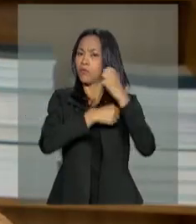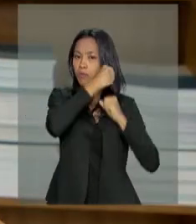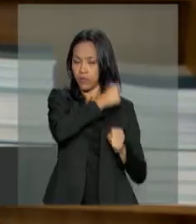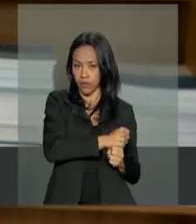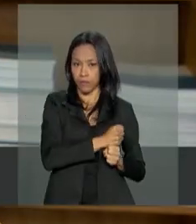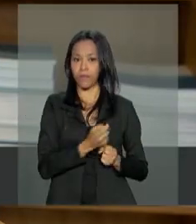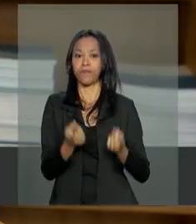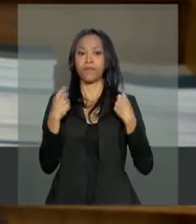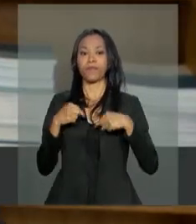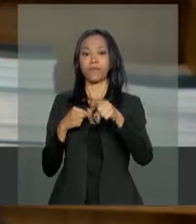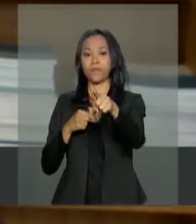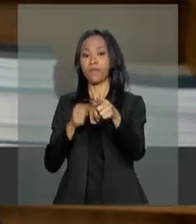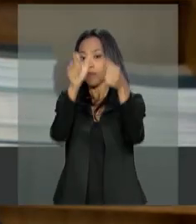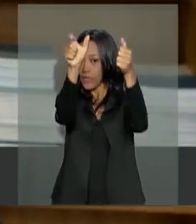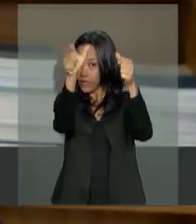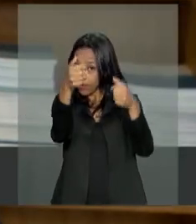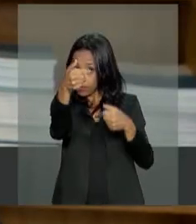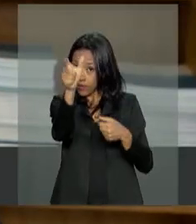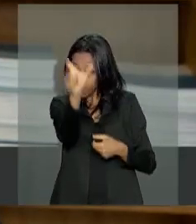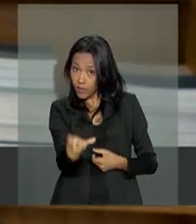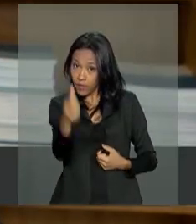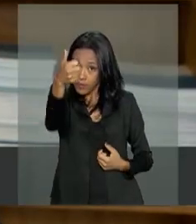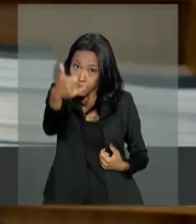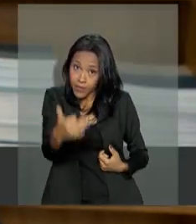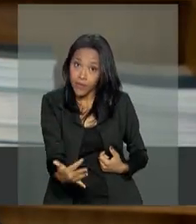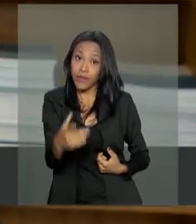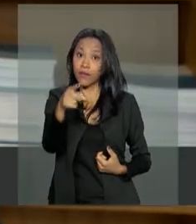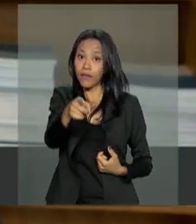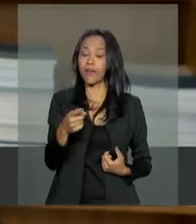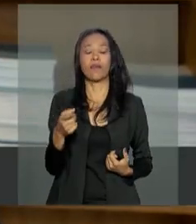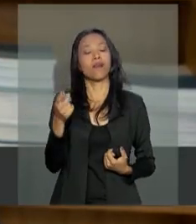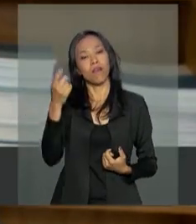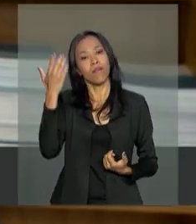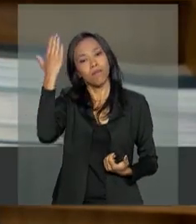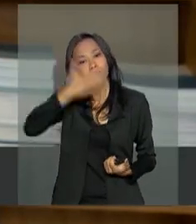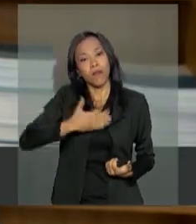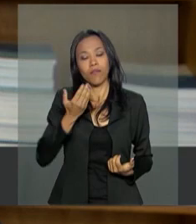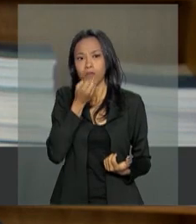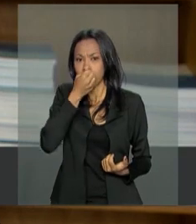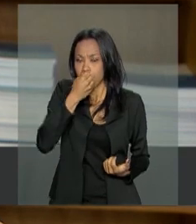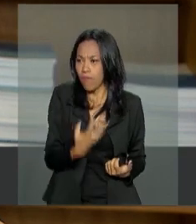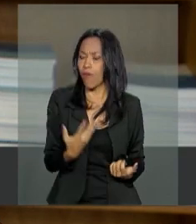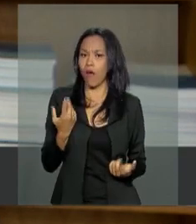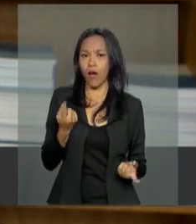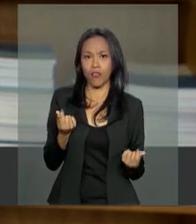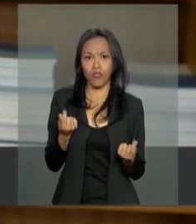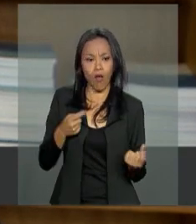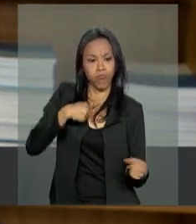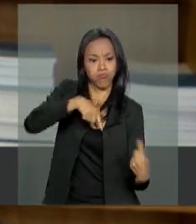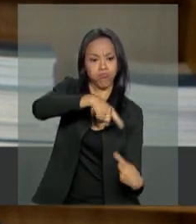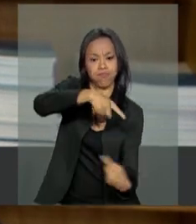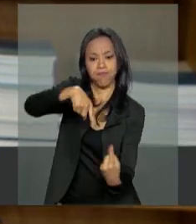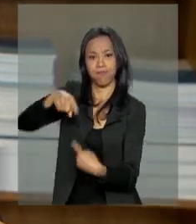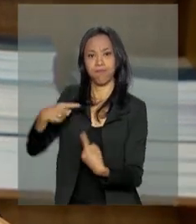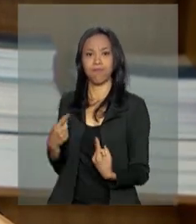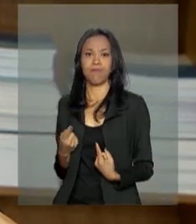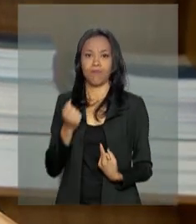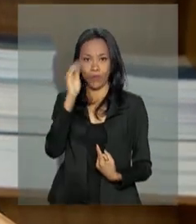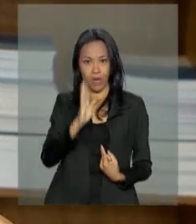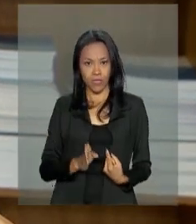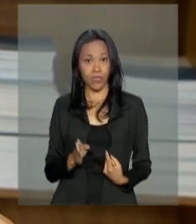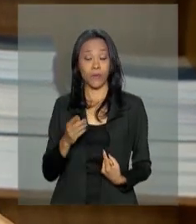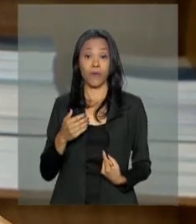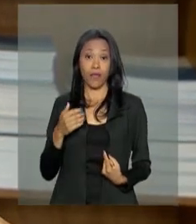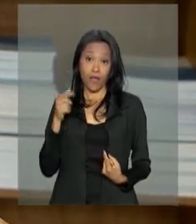da indústria automobilística é o melhor sinal de reativação da economia. É um setor em que o consumidor